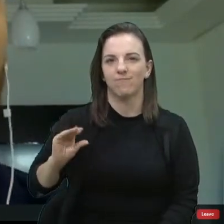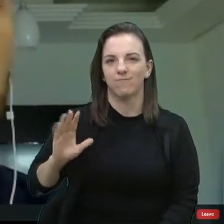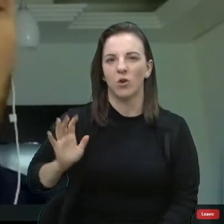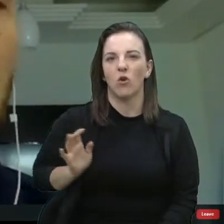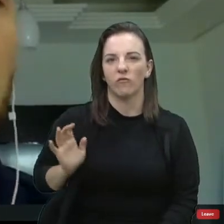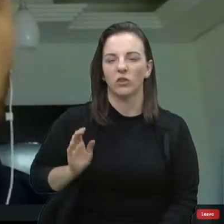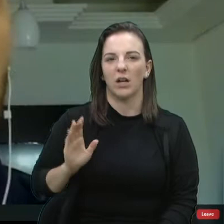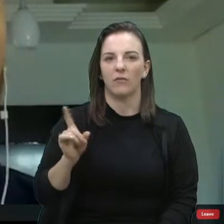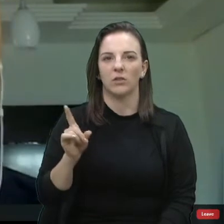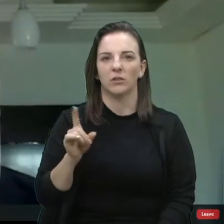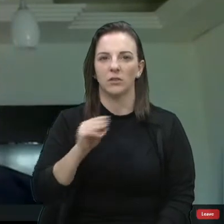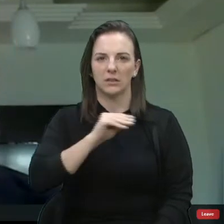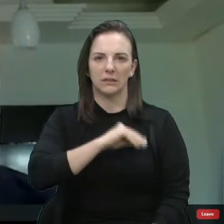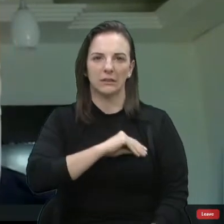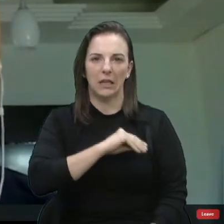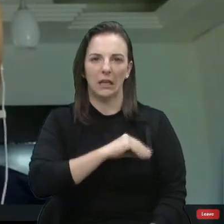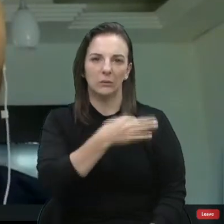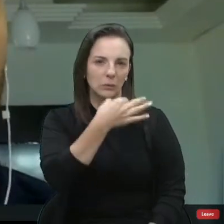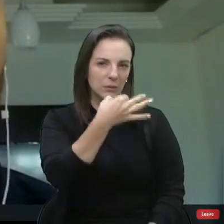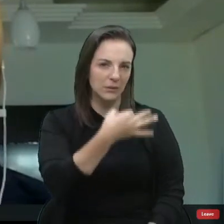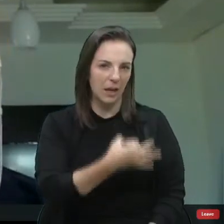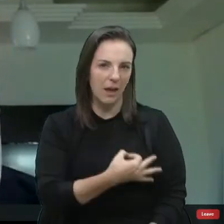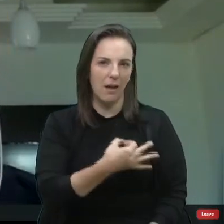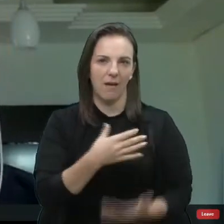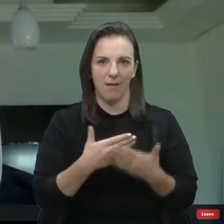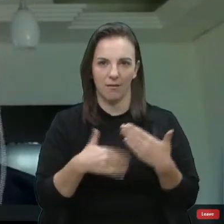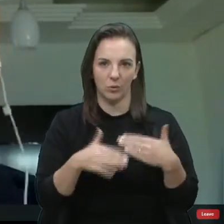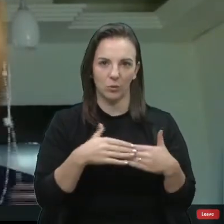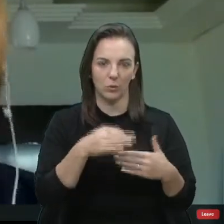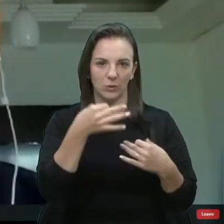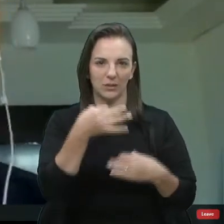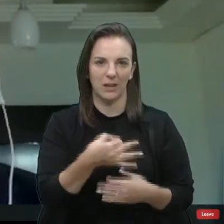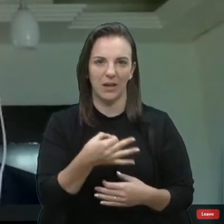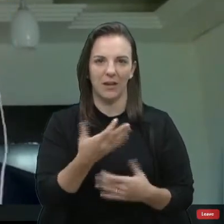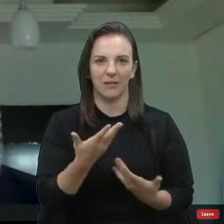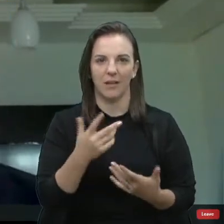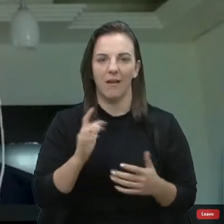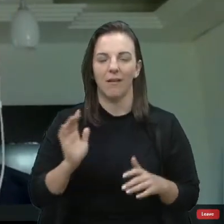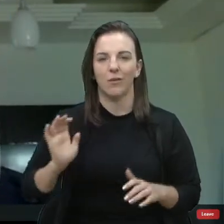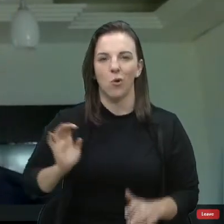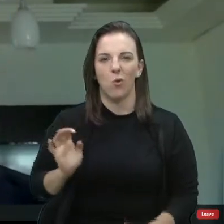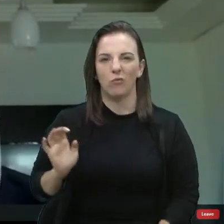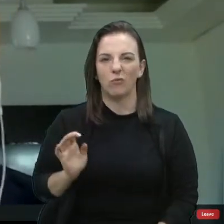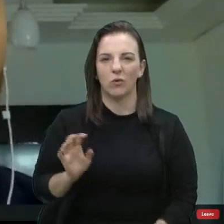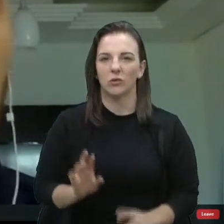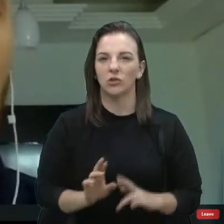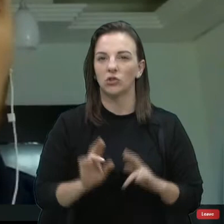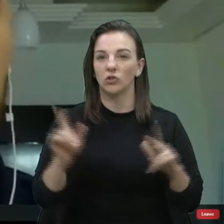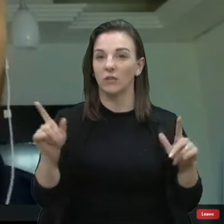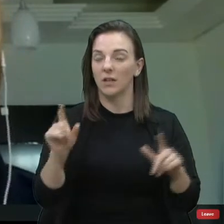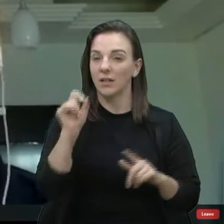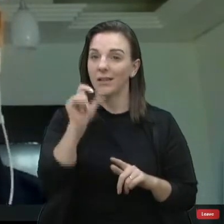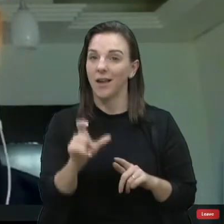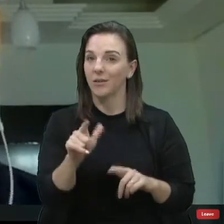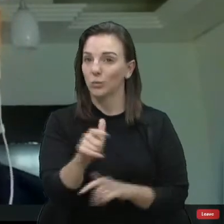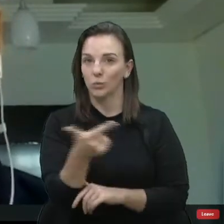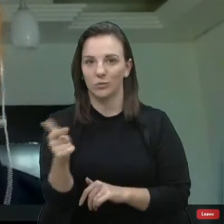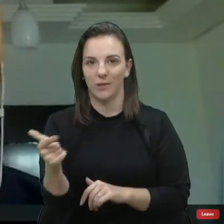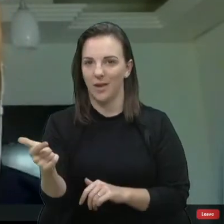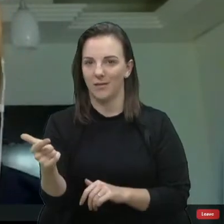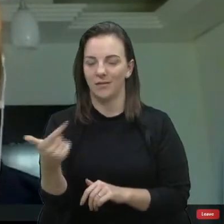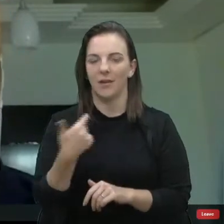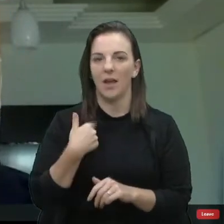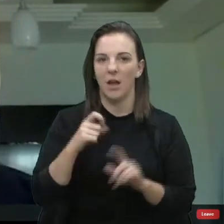lockdown com o saláriozinho em dia, com o saláriozinho em conta, né? Então, fica um conforto muito diferente de quem não o tem. Eu venho